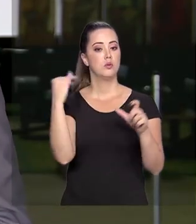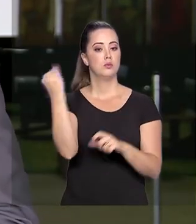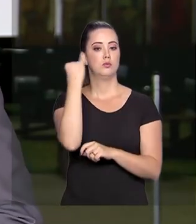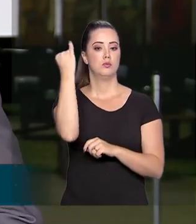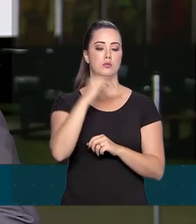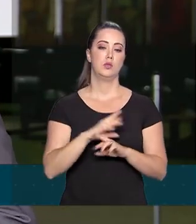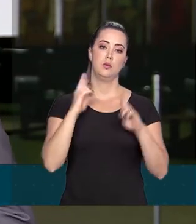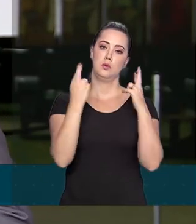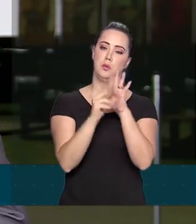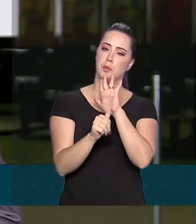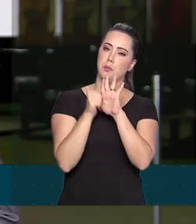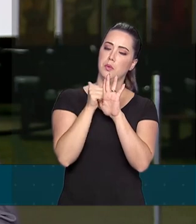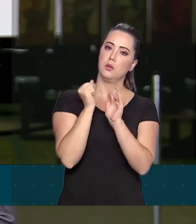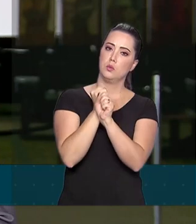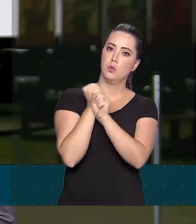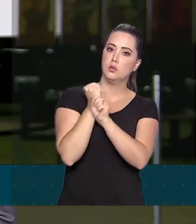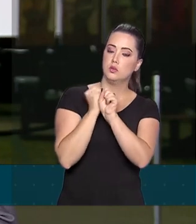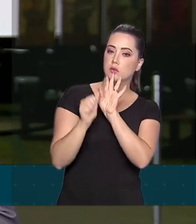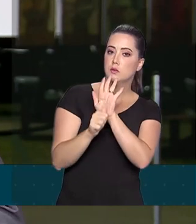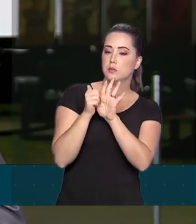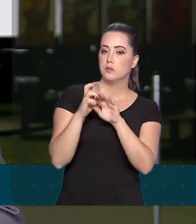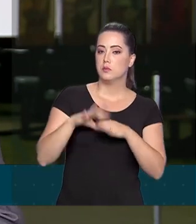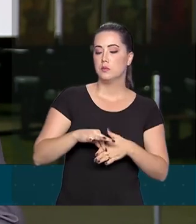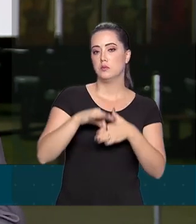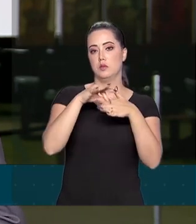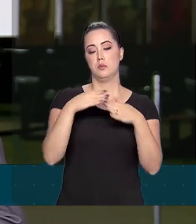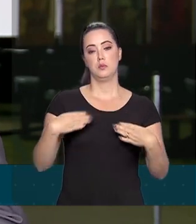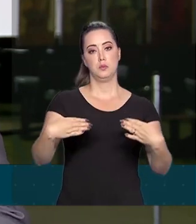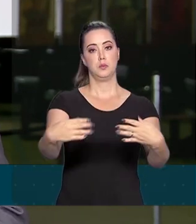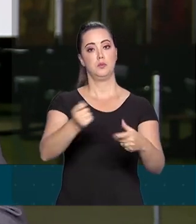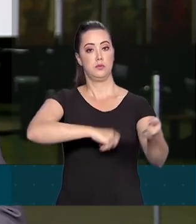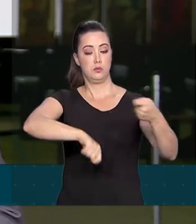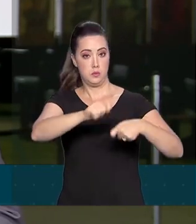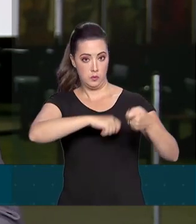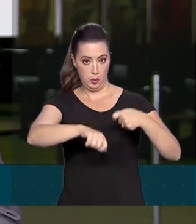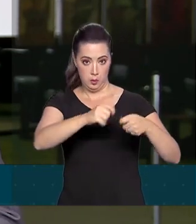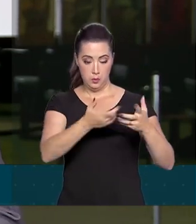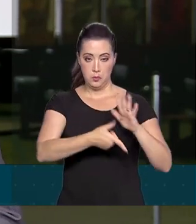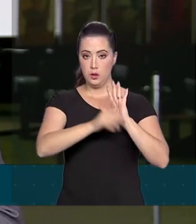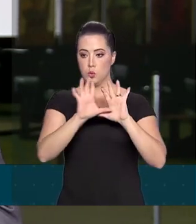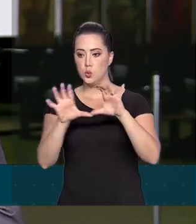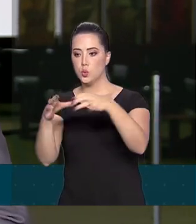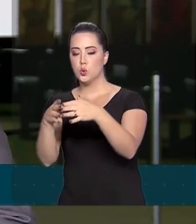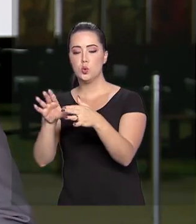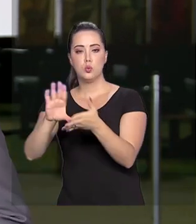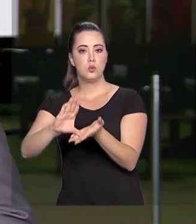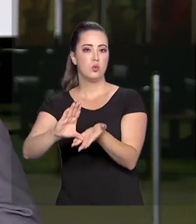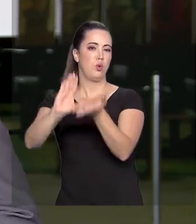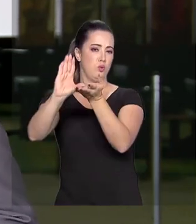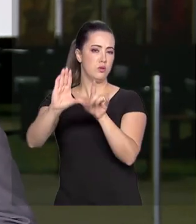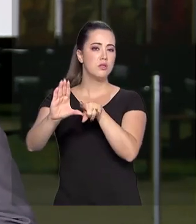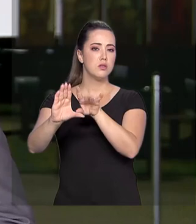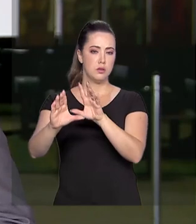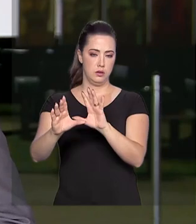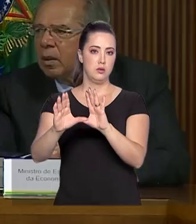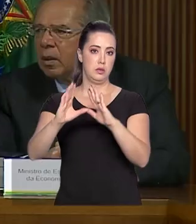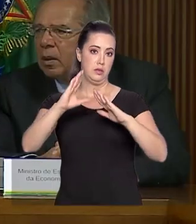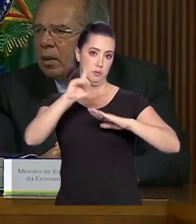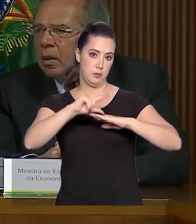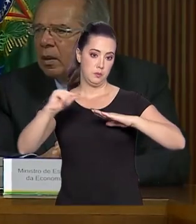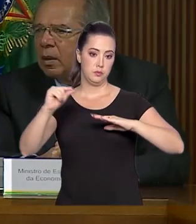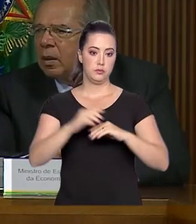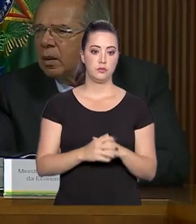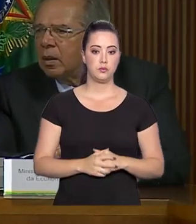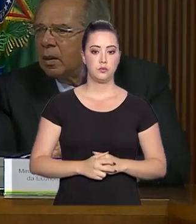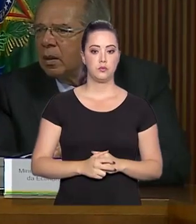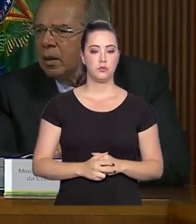a primeira do ano e a primeira sob o comando do Ministério da Economia. Antes, o colegiado era coordenado pela Casa Civil. O